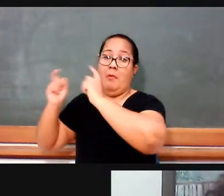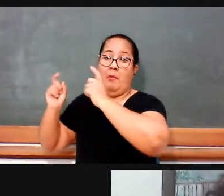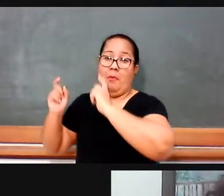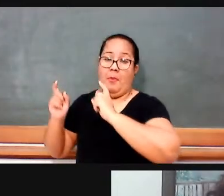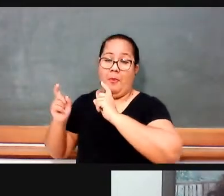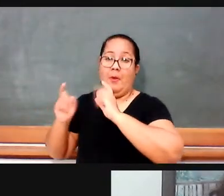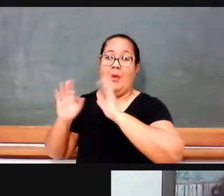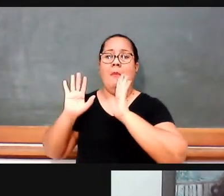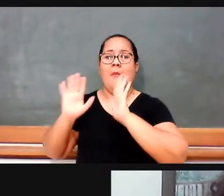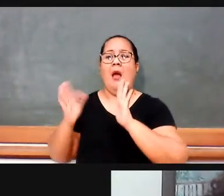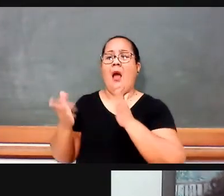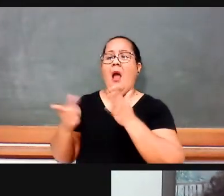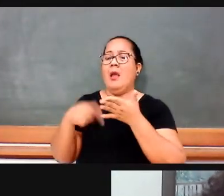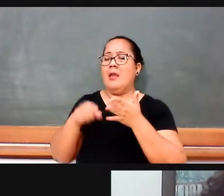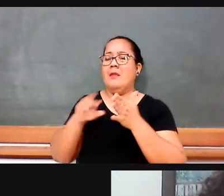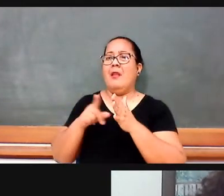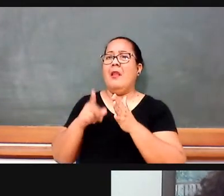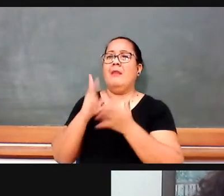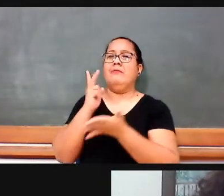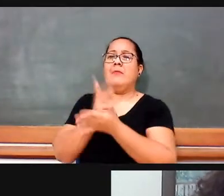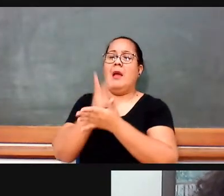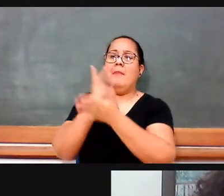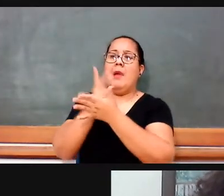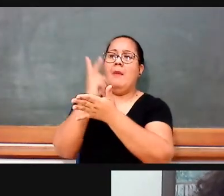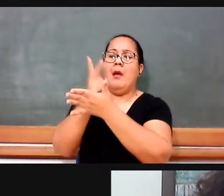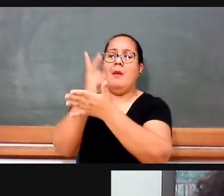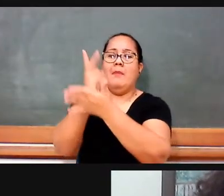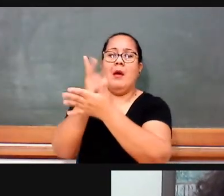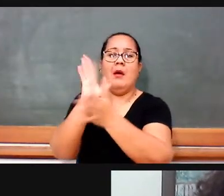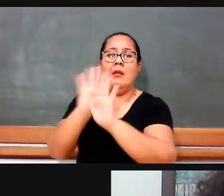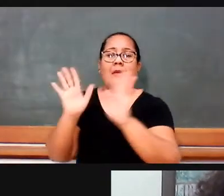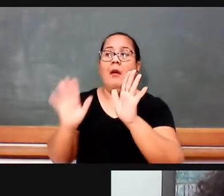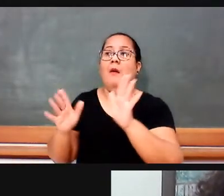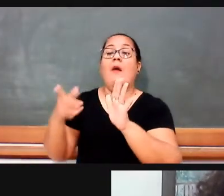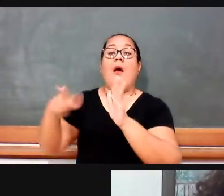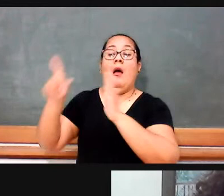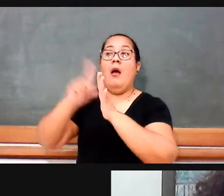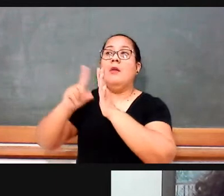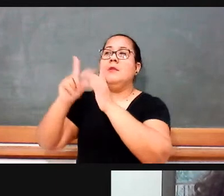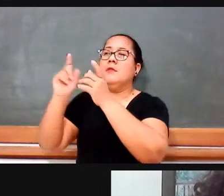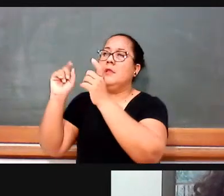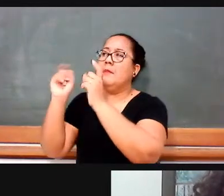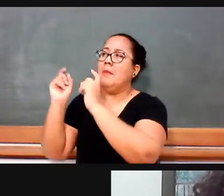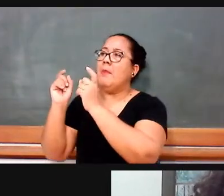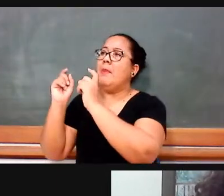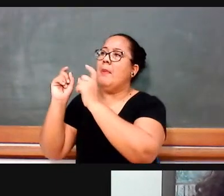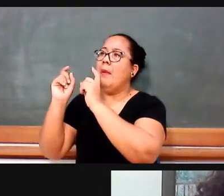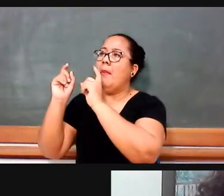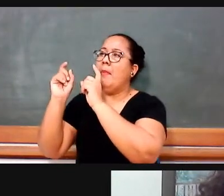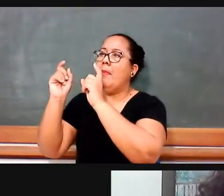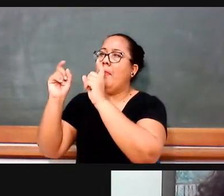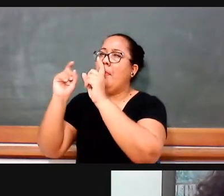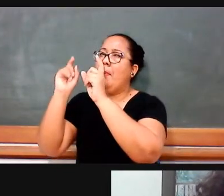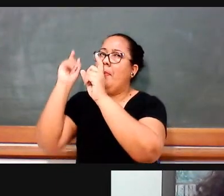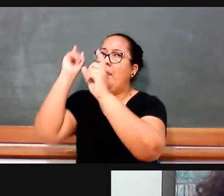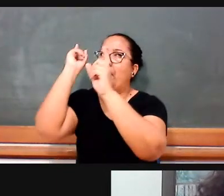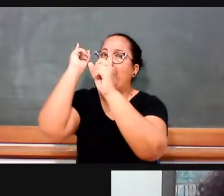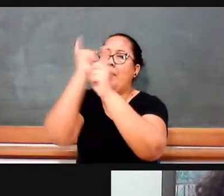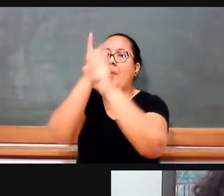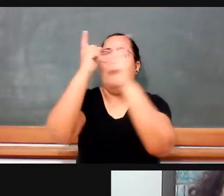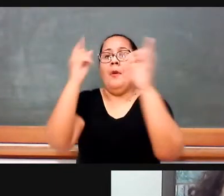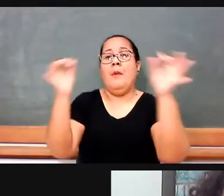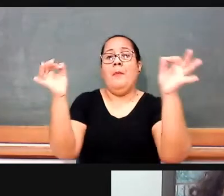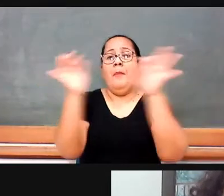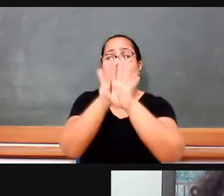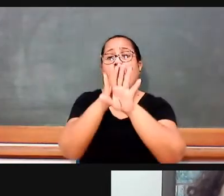né, quase que não precisa fazer formação, porque as pessoas se veem contempladas nessa produção curricular, né, então, em